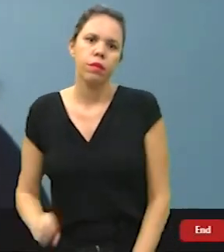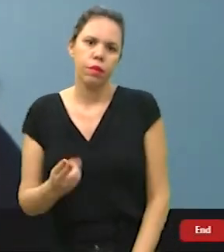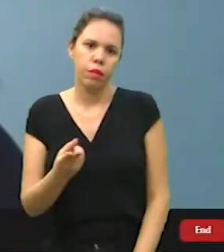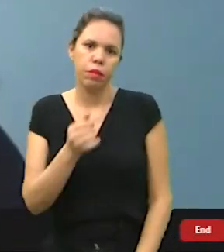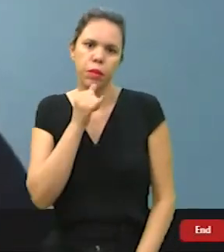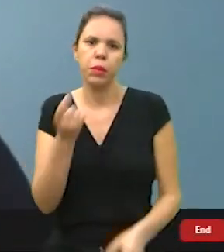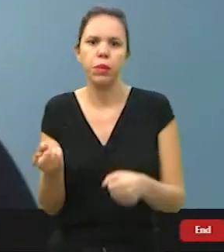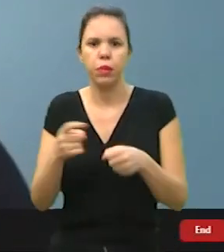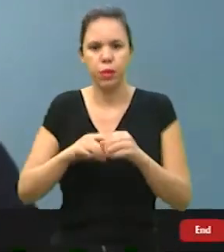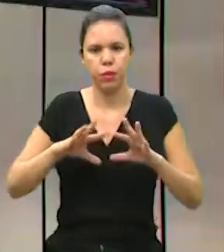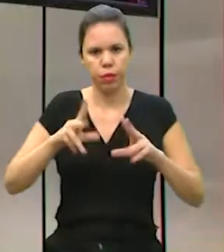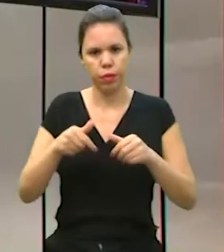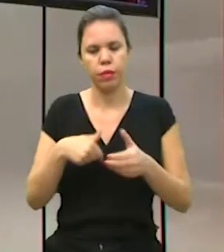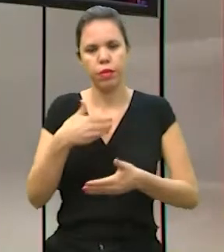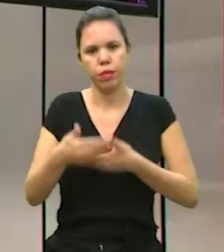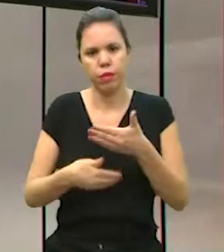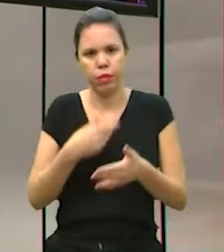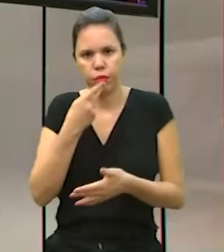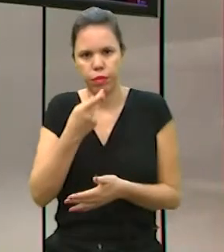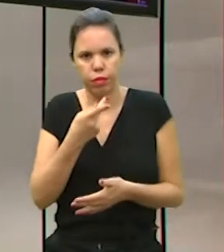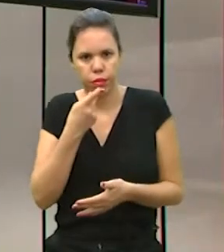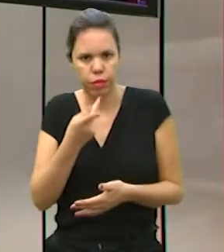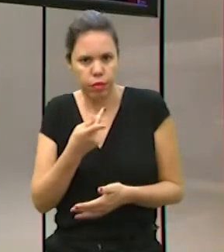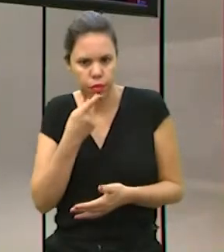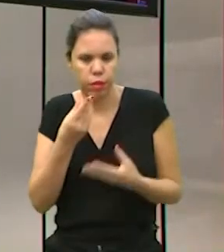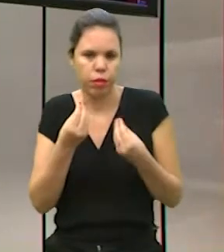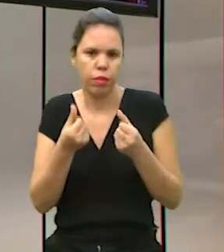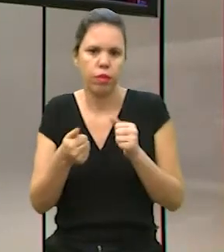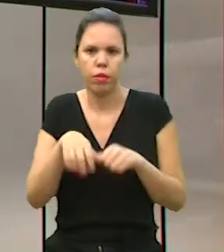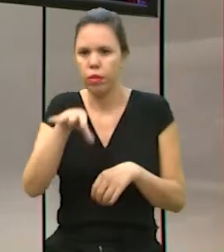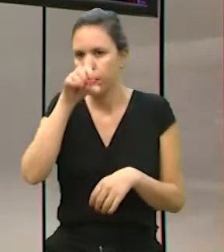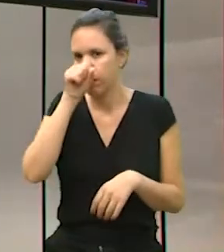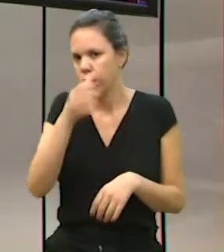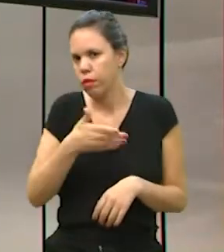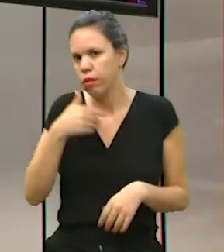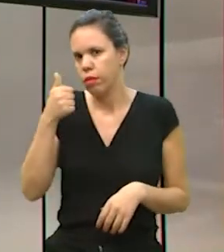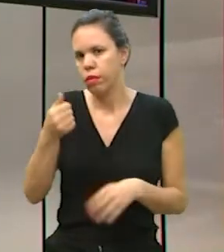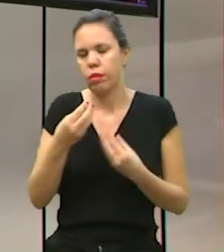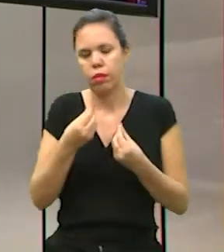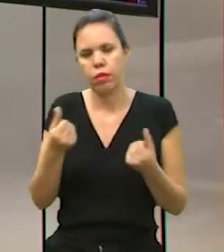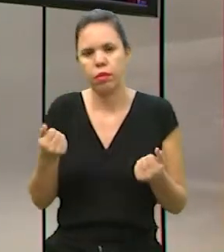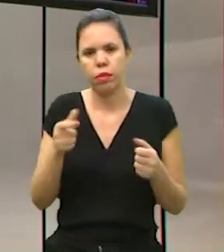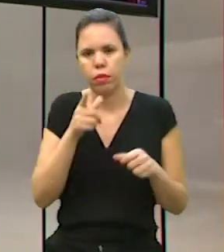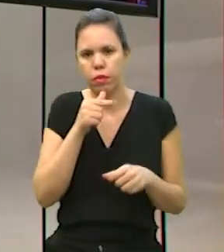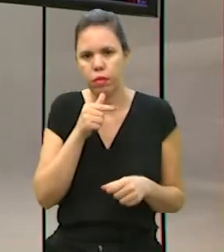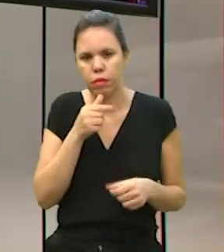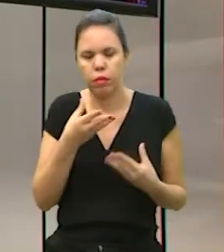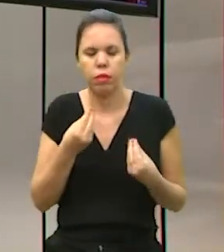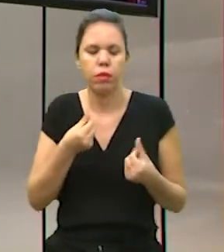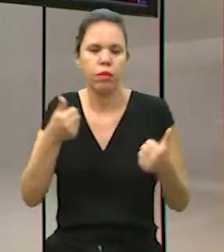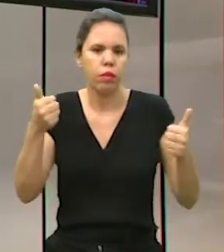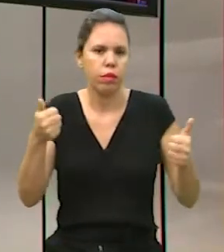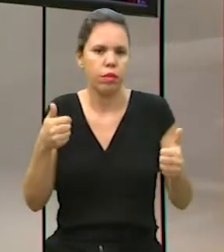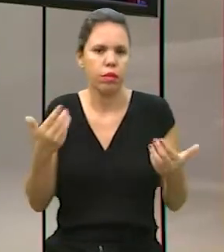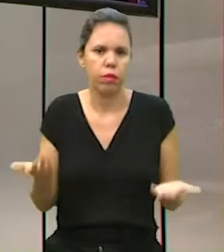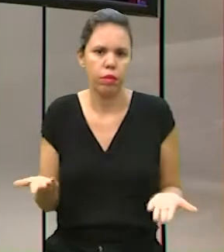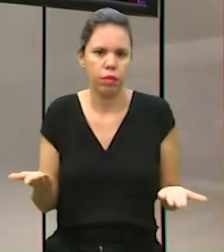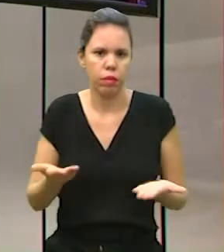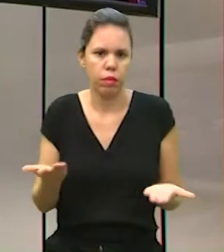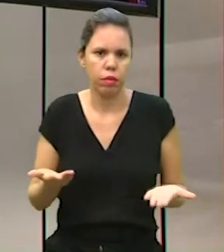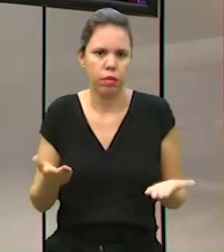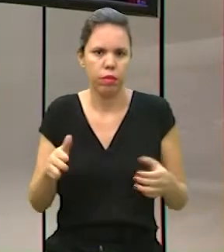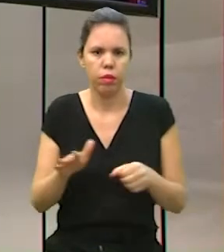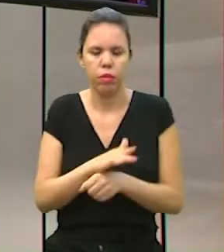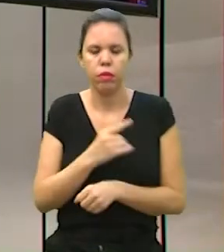Ou seja, né? Aí volta todo o ciclo, né? Que a gente fala da qualidade do ar melhorando, da qualidade da água melhorando, mas aí